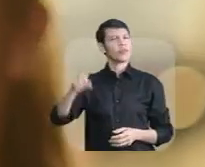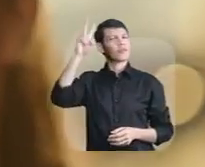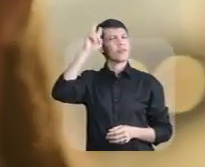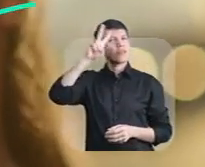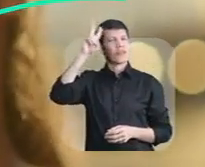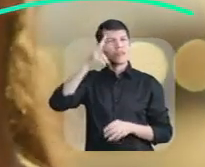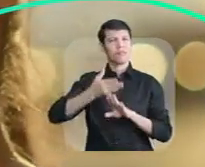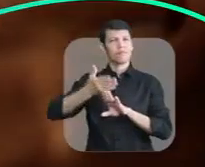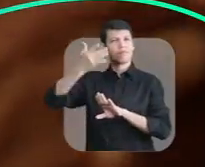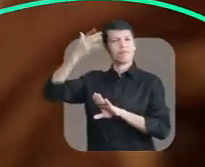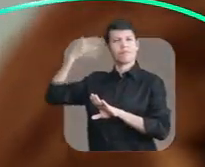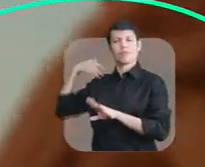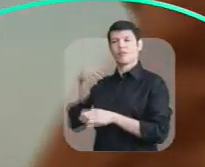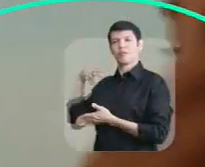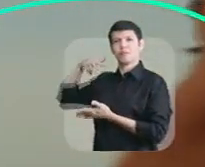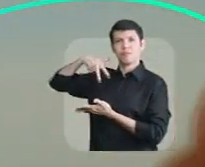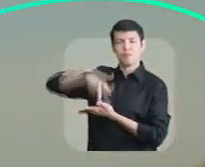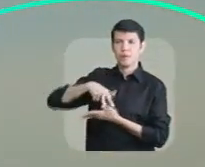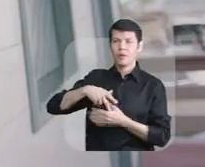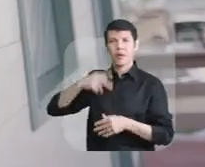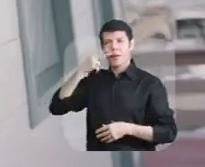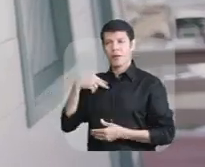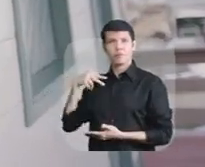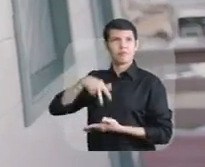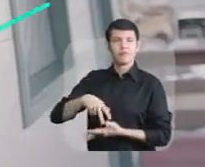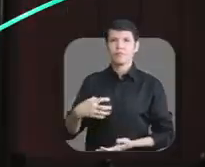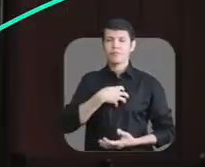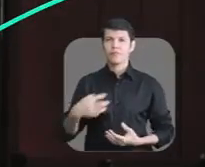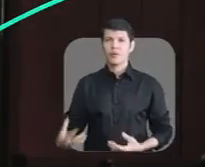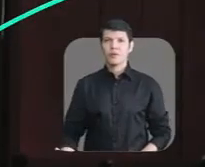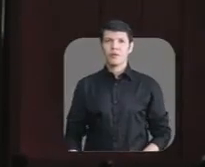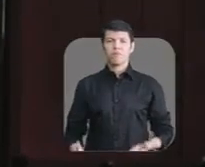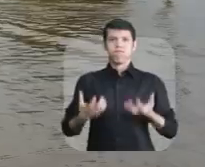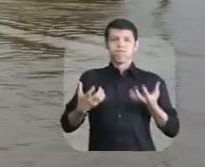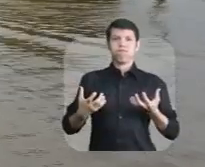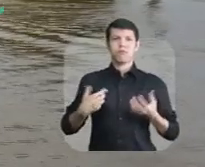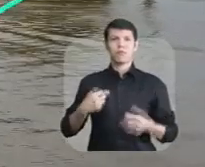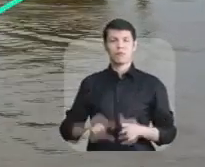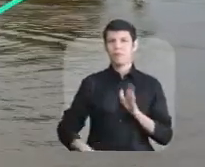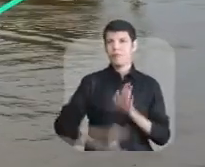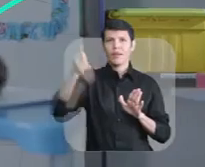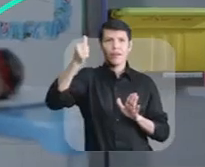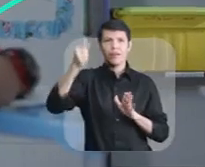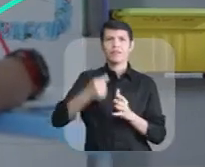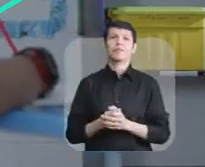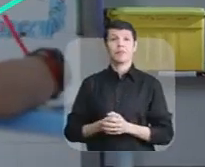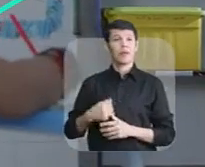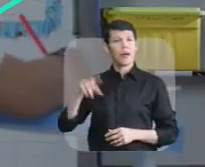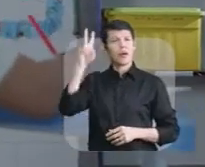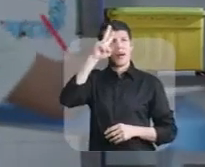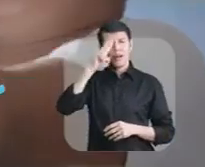Ainda lembro quando teu olhar encontrou o meu pela primeira vez